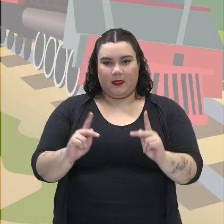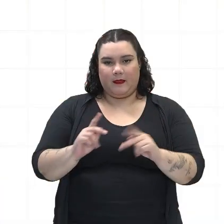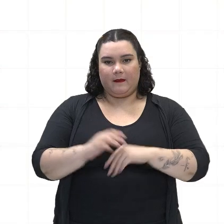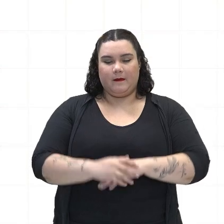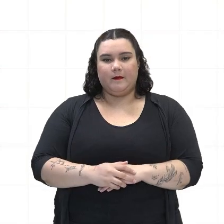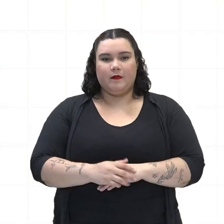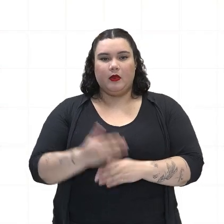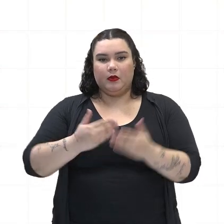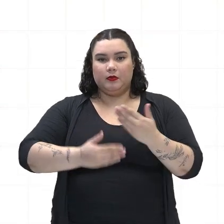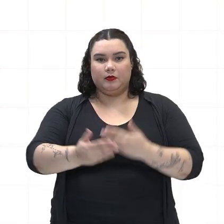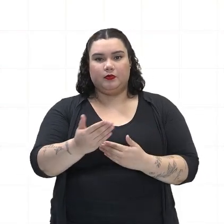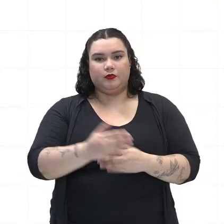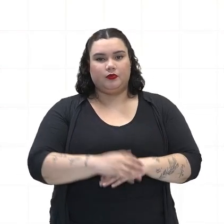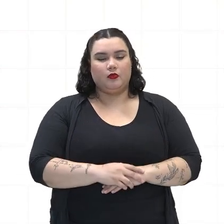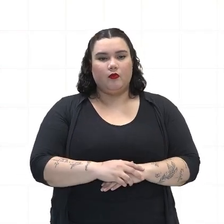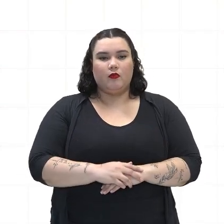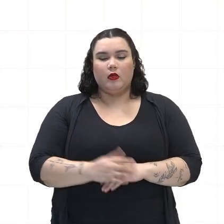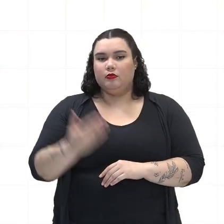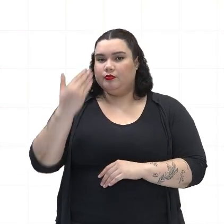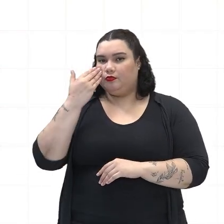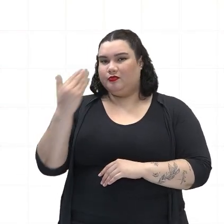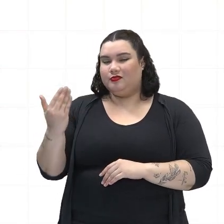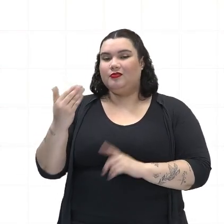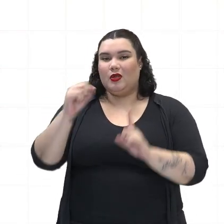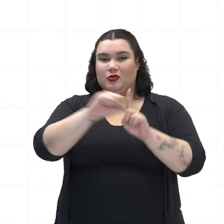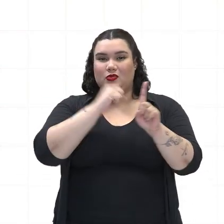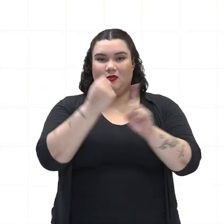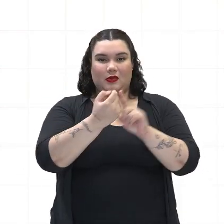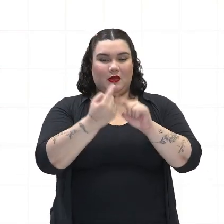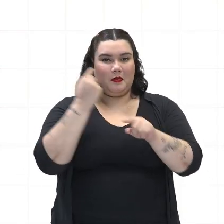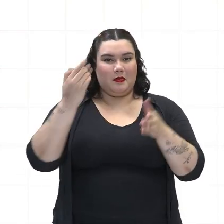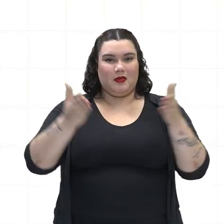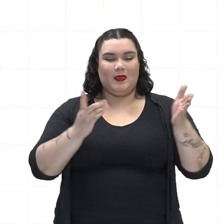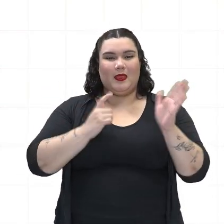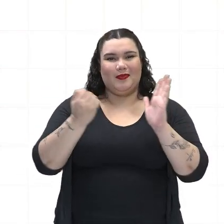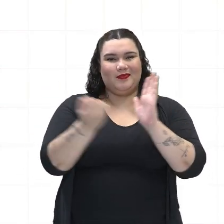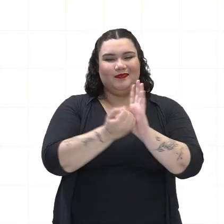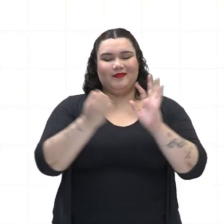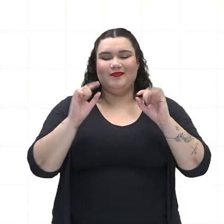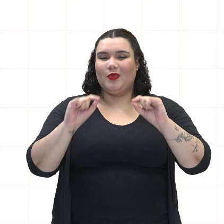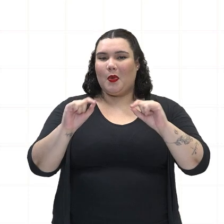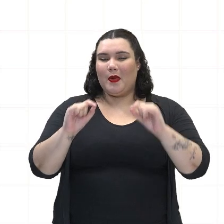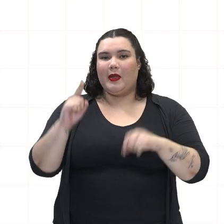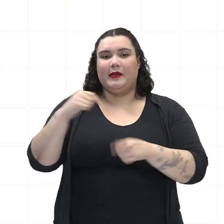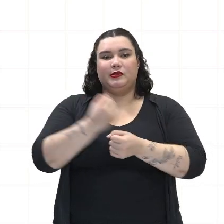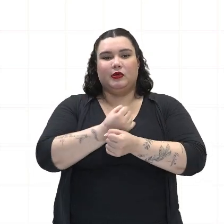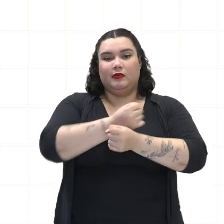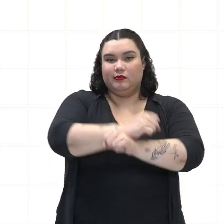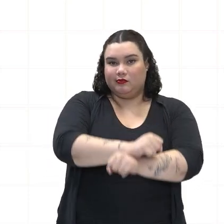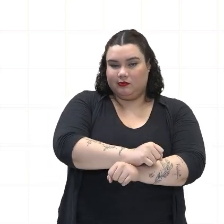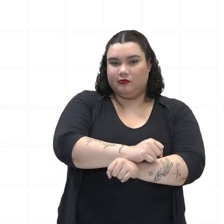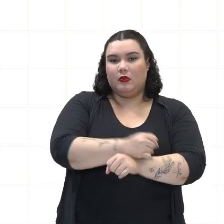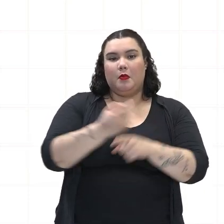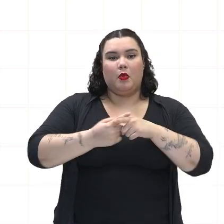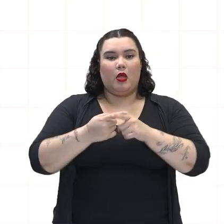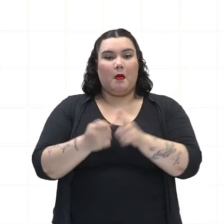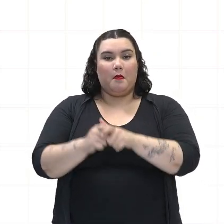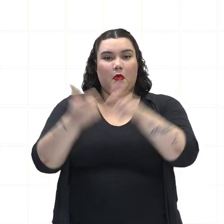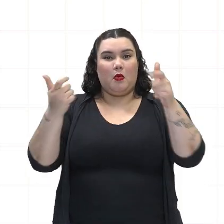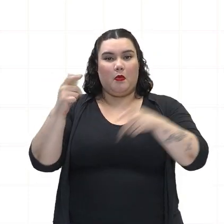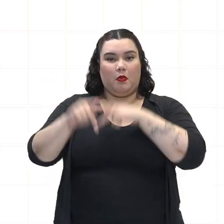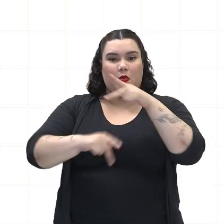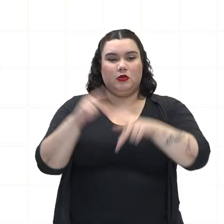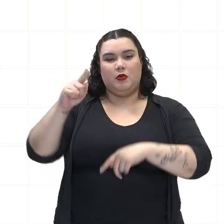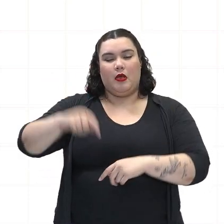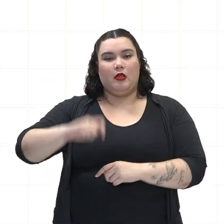Continuando. A sociedade era profundamente marcada pela escravidão, com a maioria da população